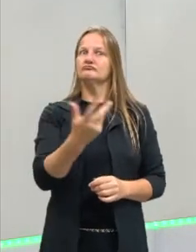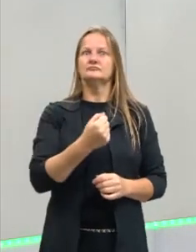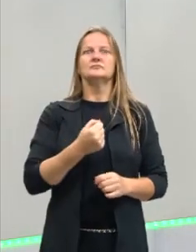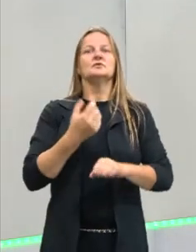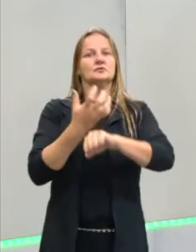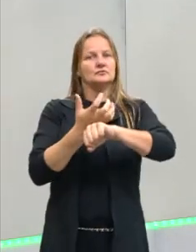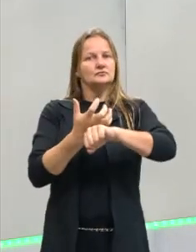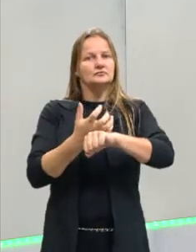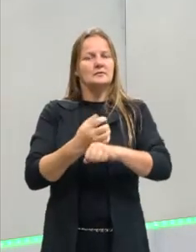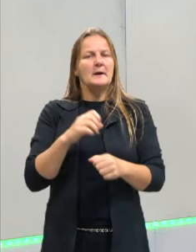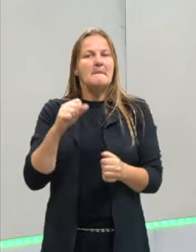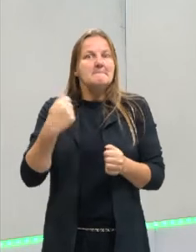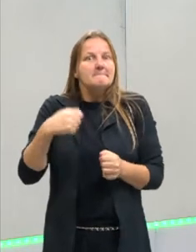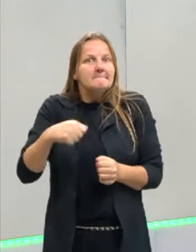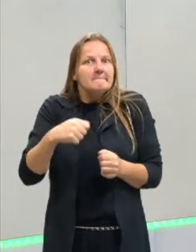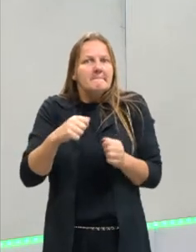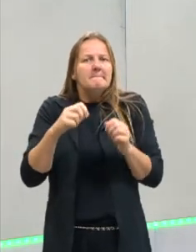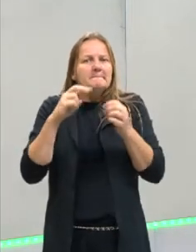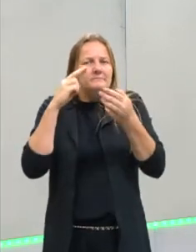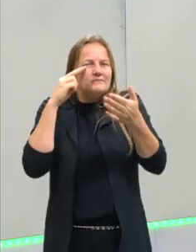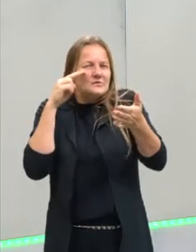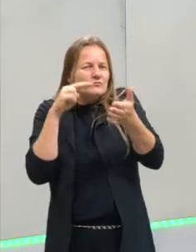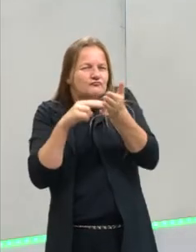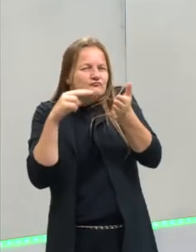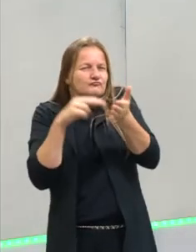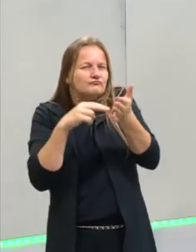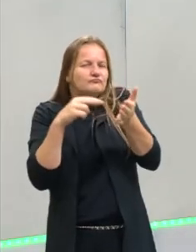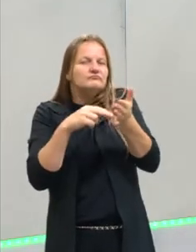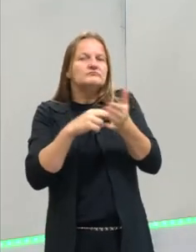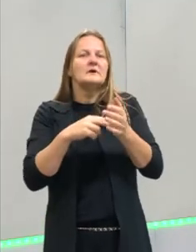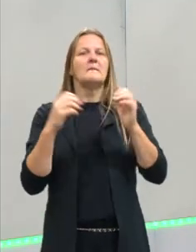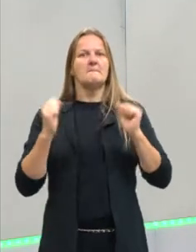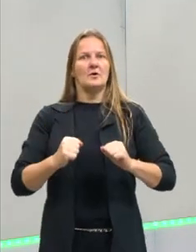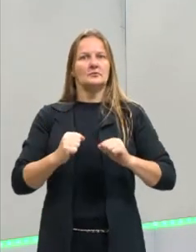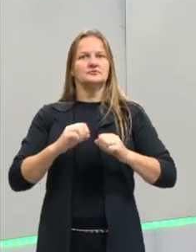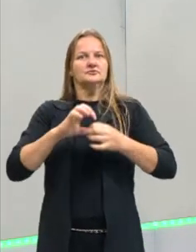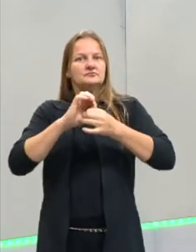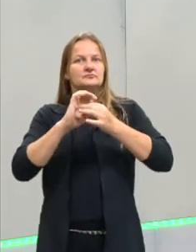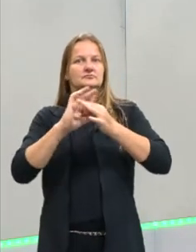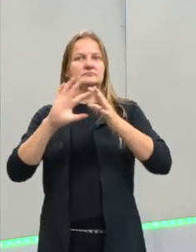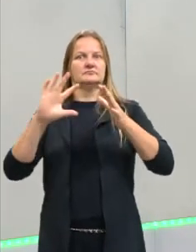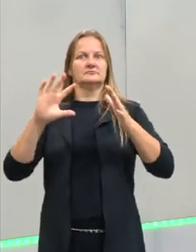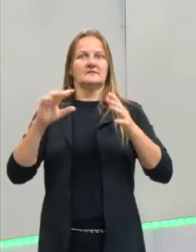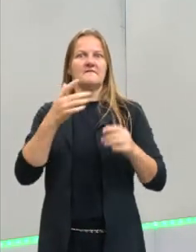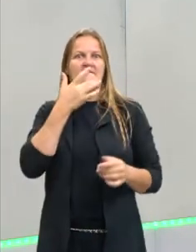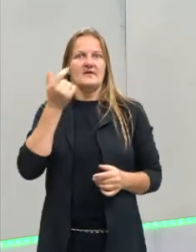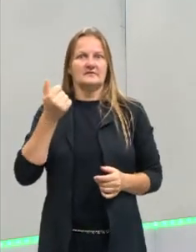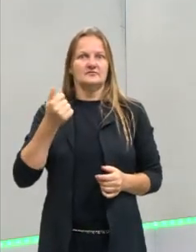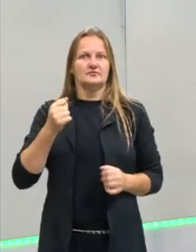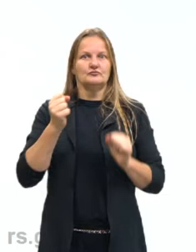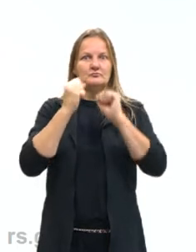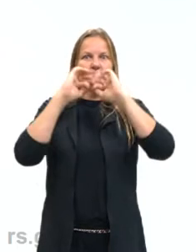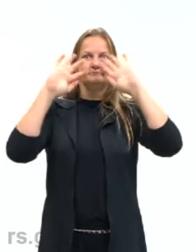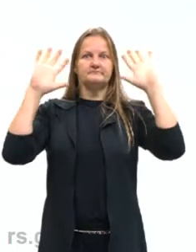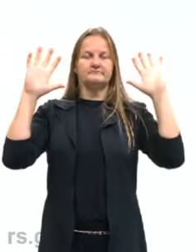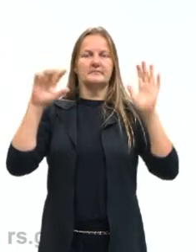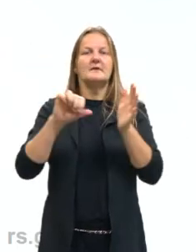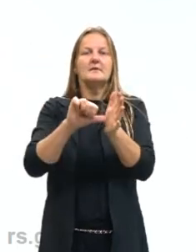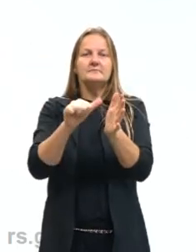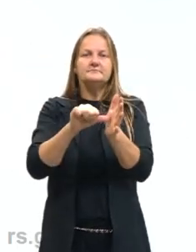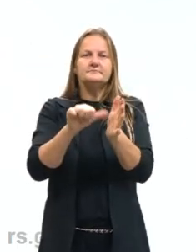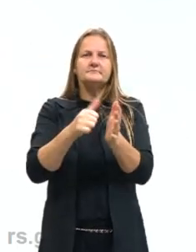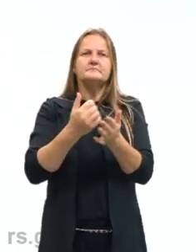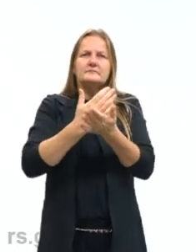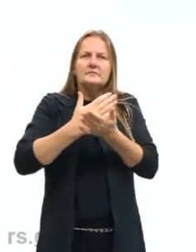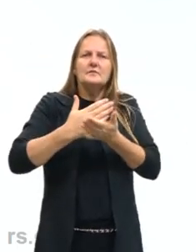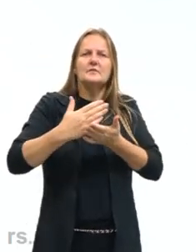condições de interpretar, de prestar atenção, pode facilitar resolver algumas questões. Então, vamos lá. Primeiro, eu